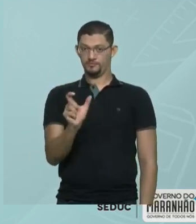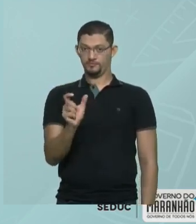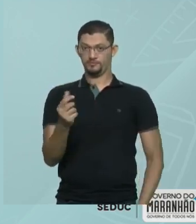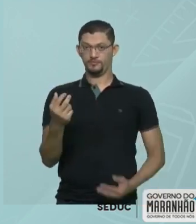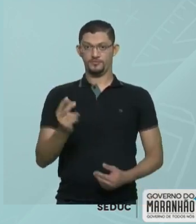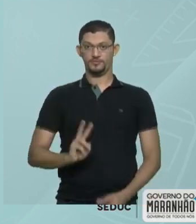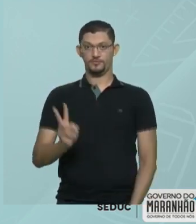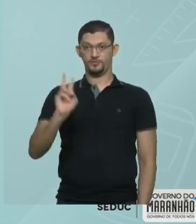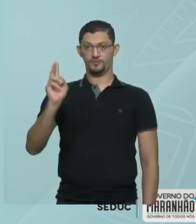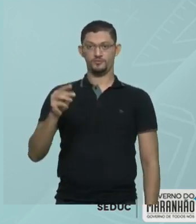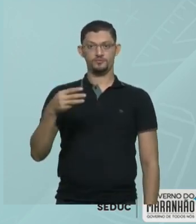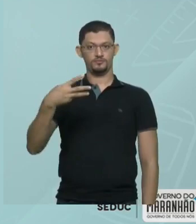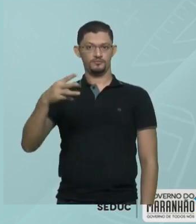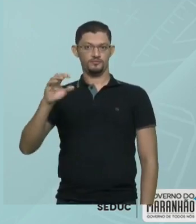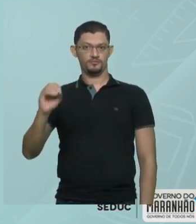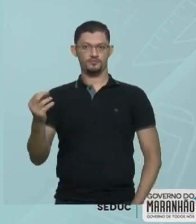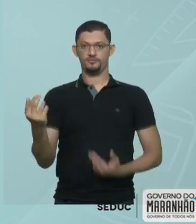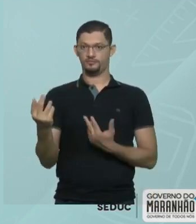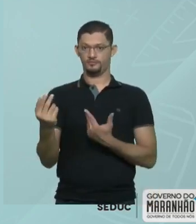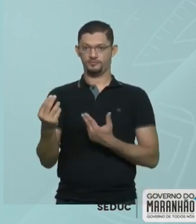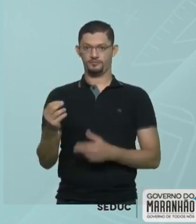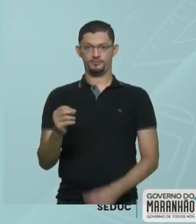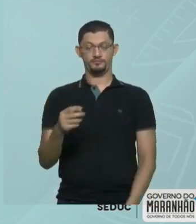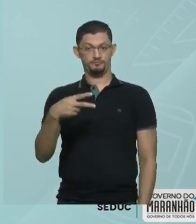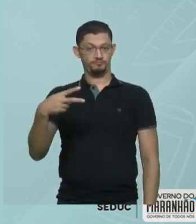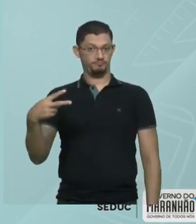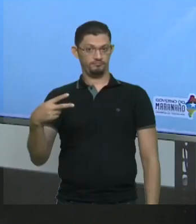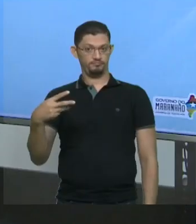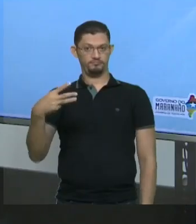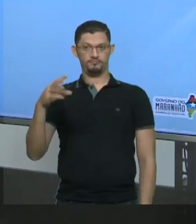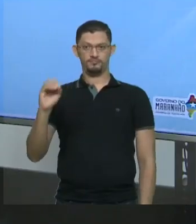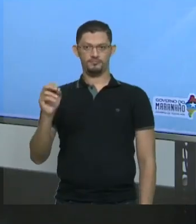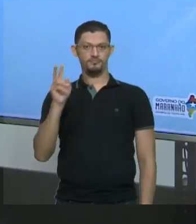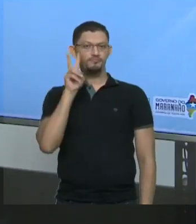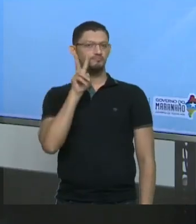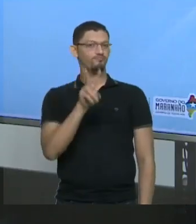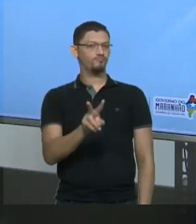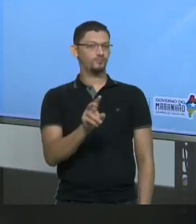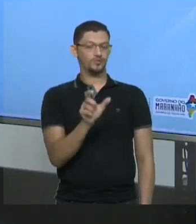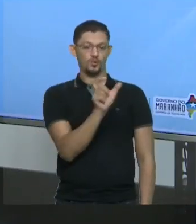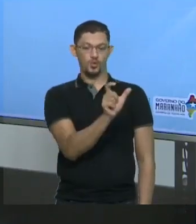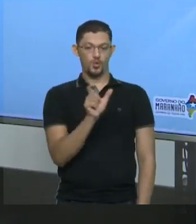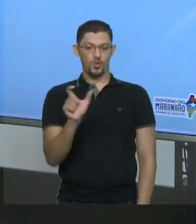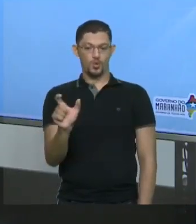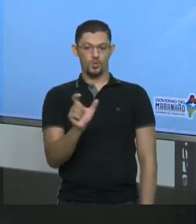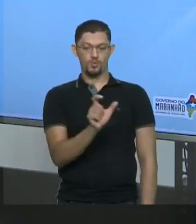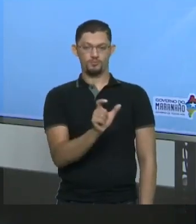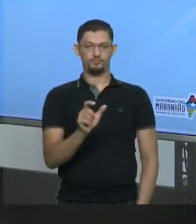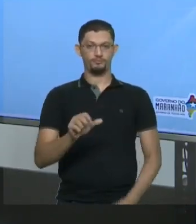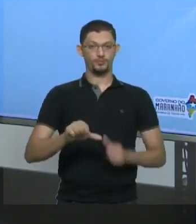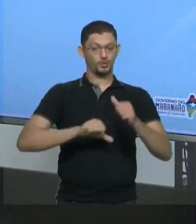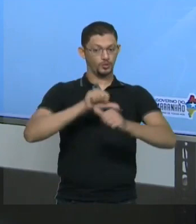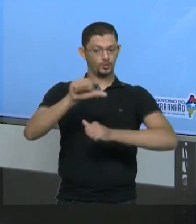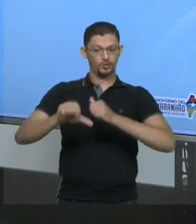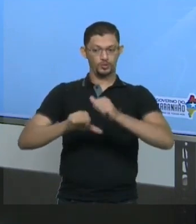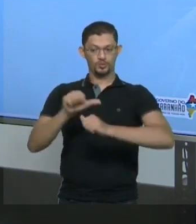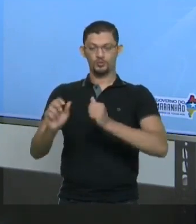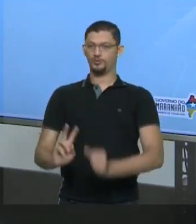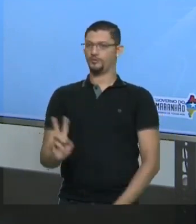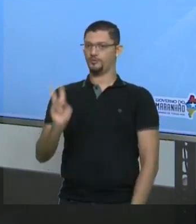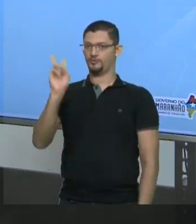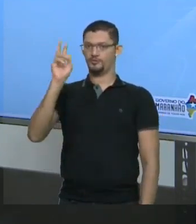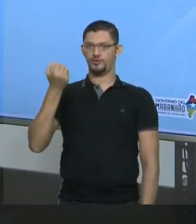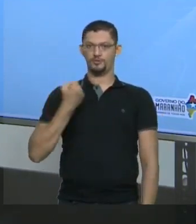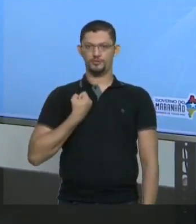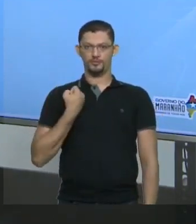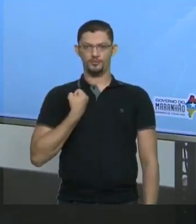tem o valor posicional igual a 30. Observa que a posição muda totalmente o valor.